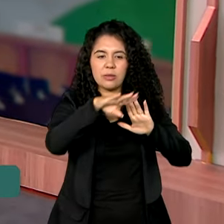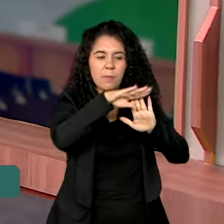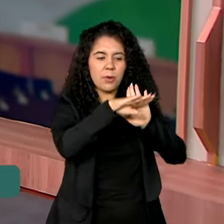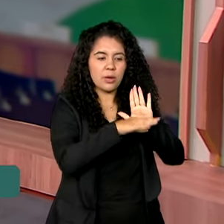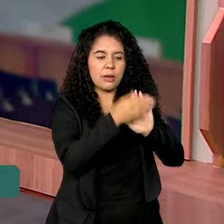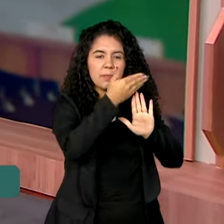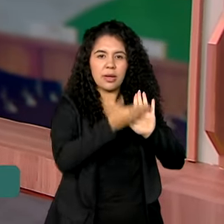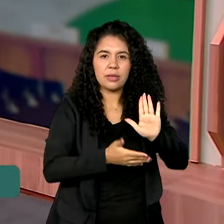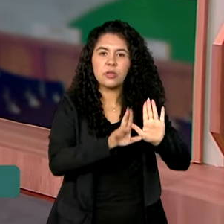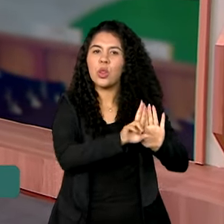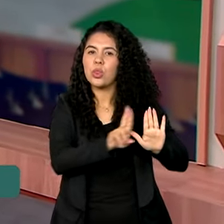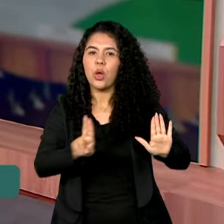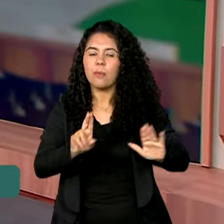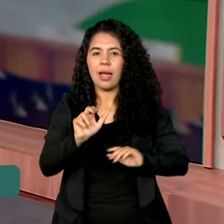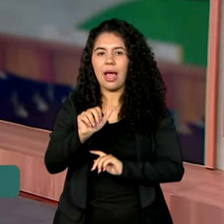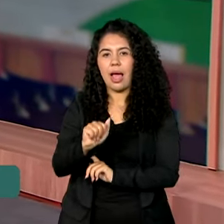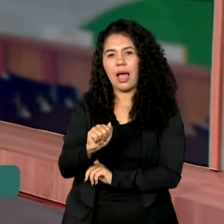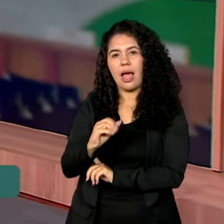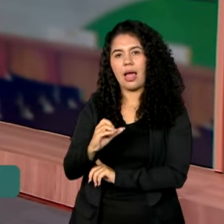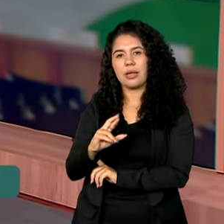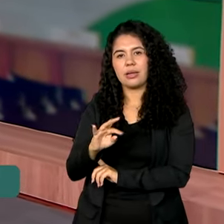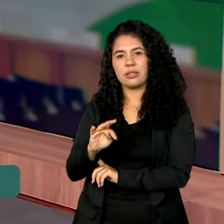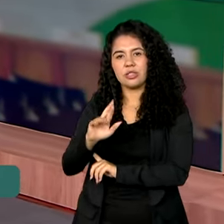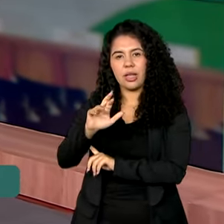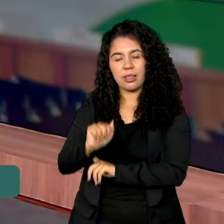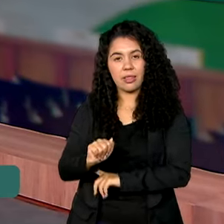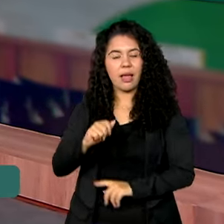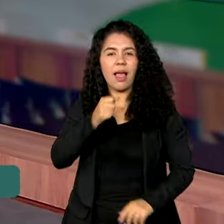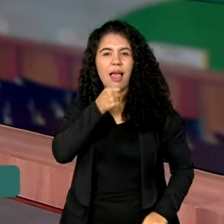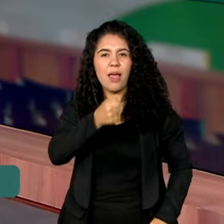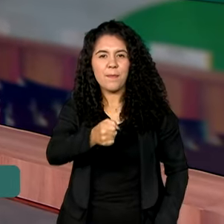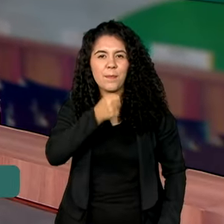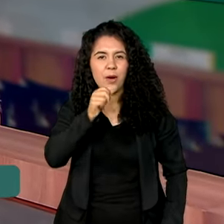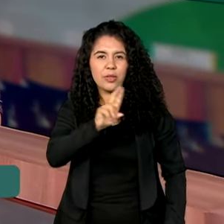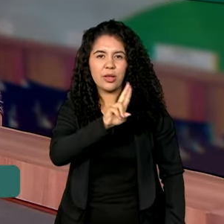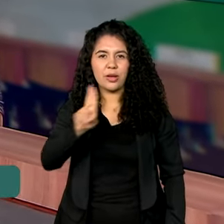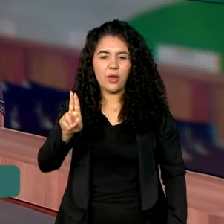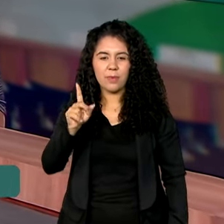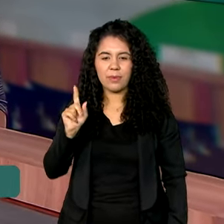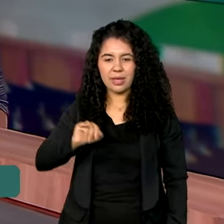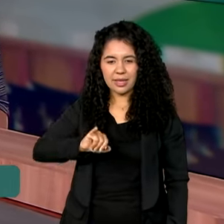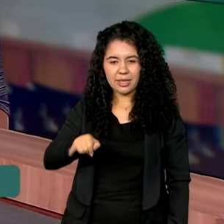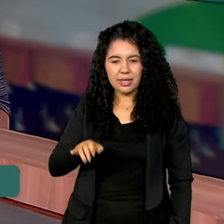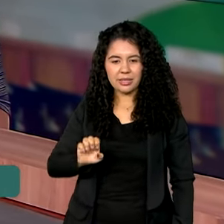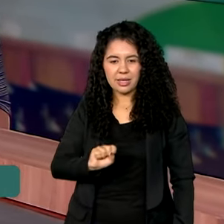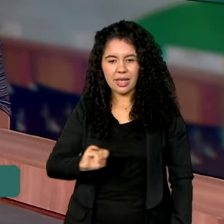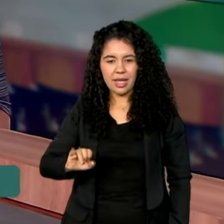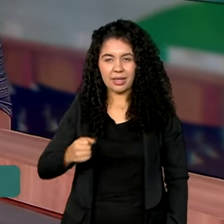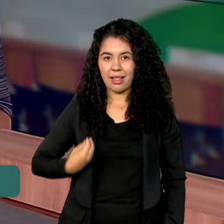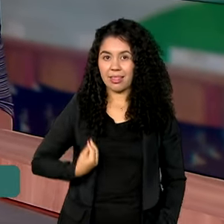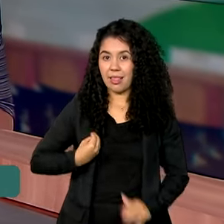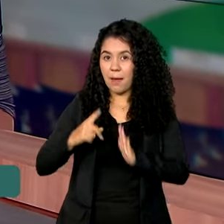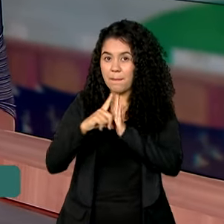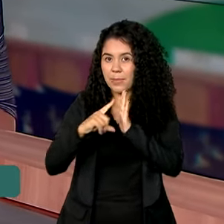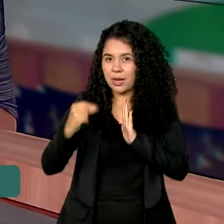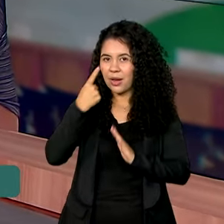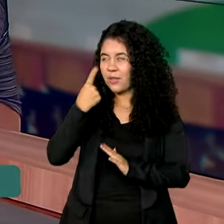repórter Jéssica Gonçalves, que está no Palácio do Planalto, traz os detalhes ao vivo para a gente. Bom dia, Jéssica.